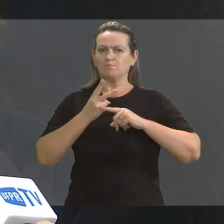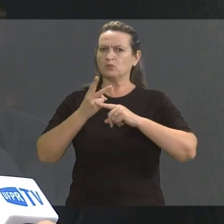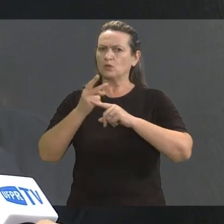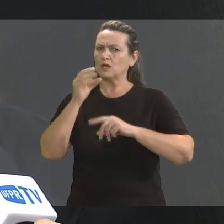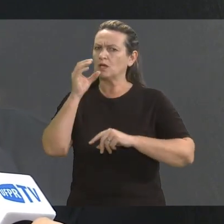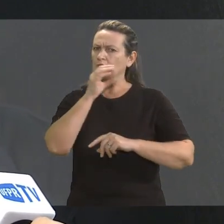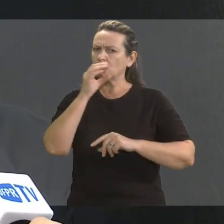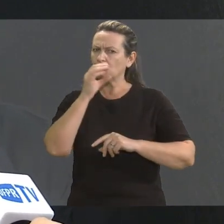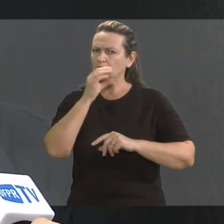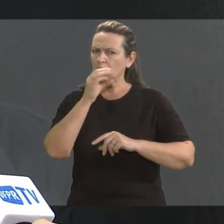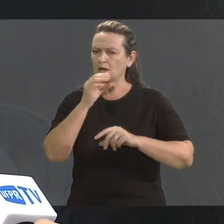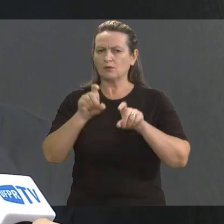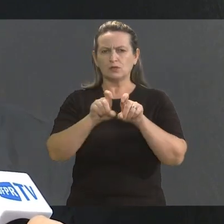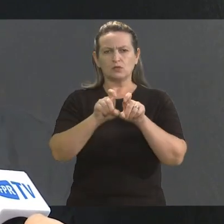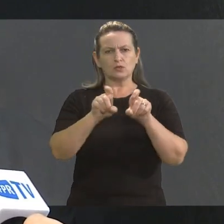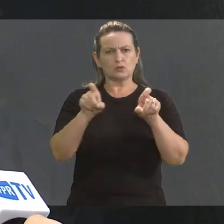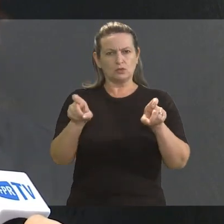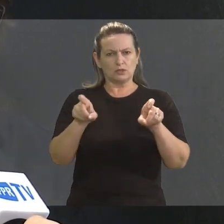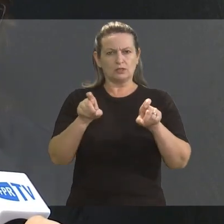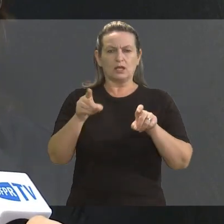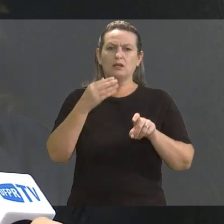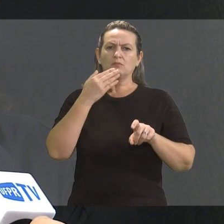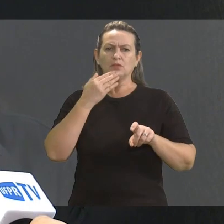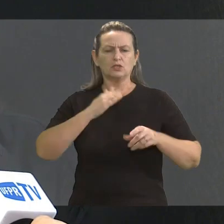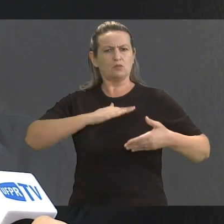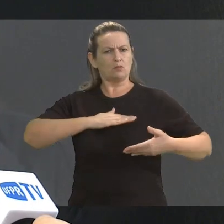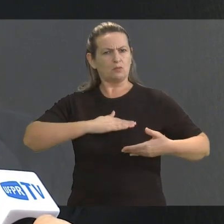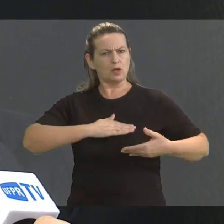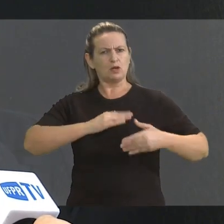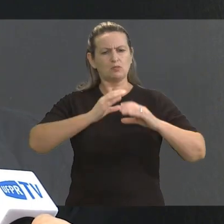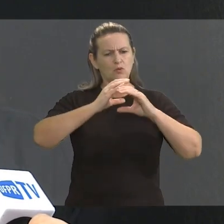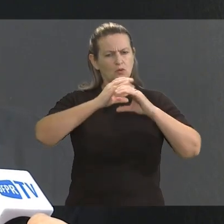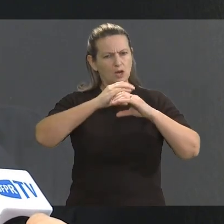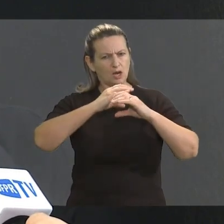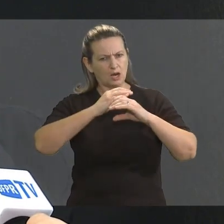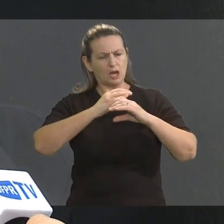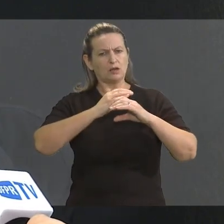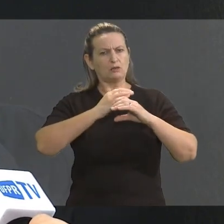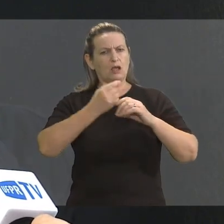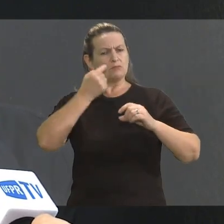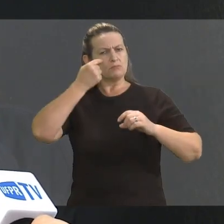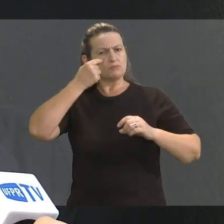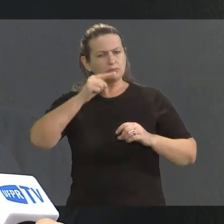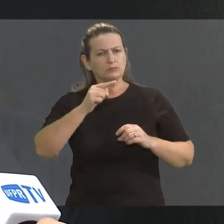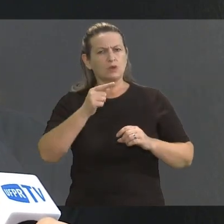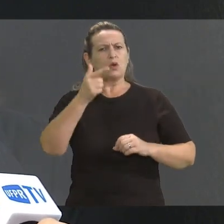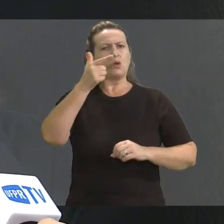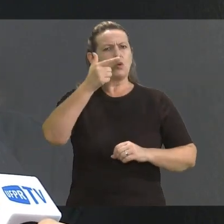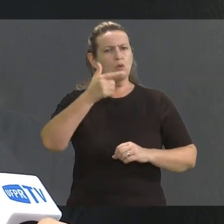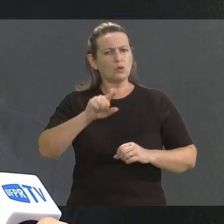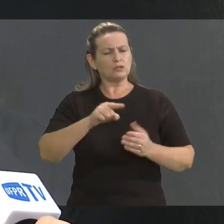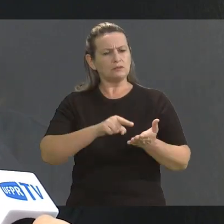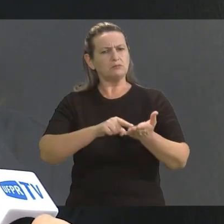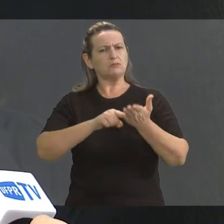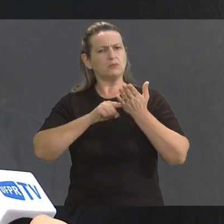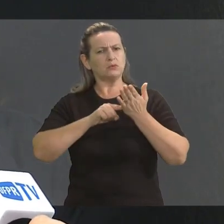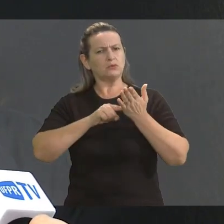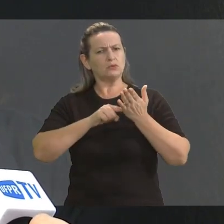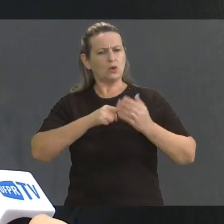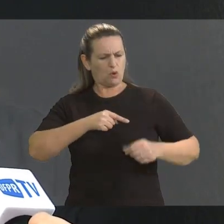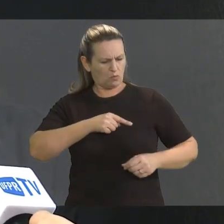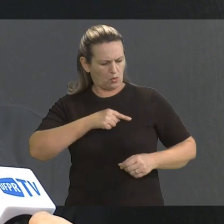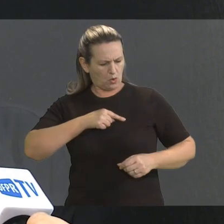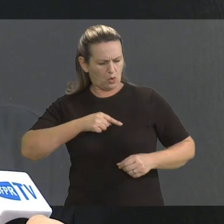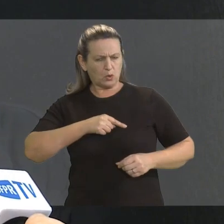imediatamente fui na ginecologista, ela solicitou a mamografia, a eco. Eu fiz e apareceu os exames que eram